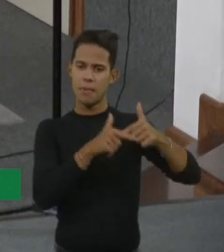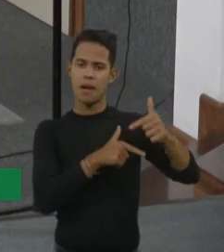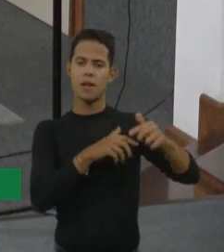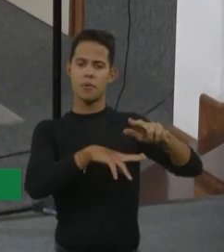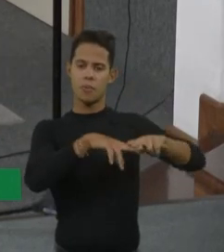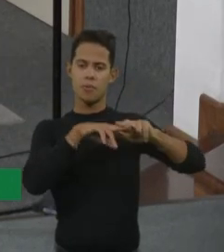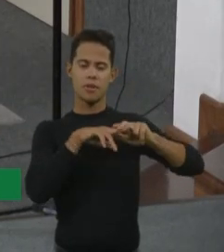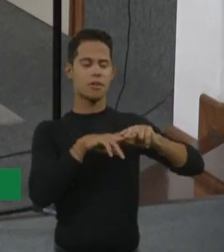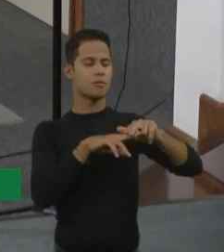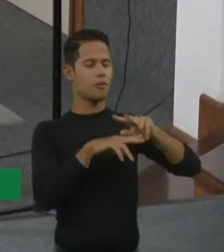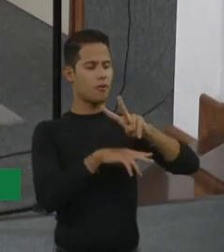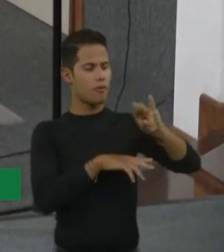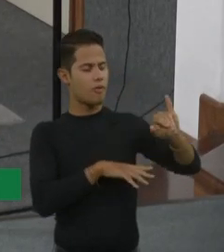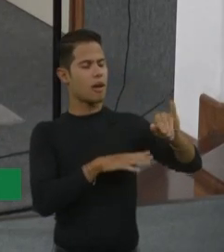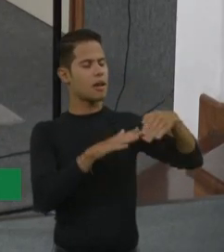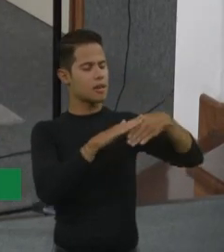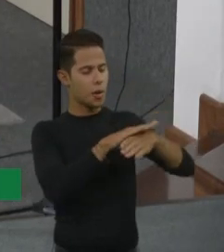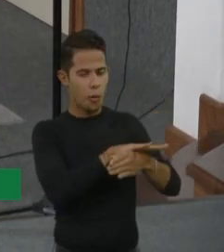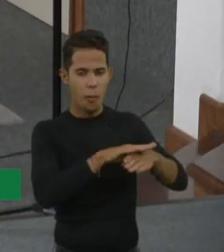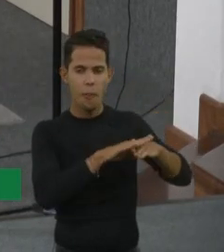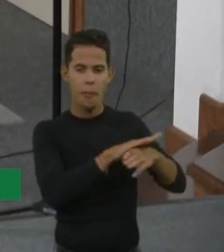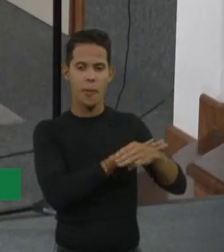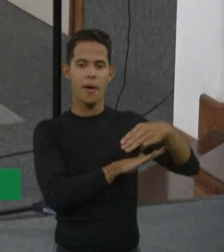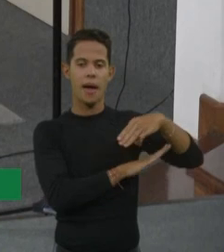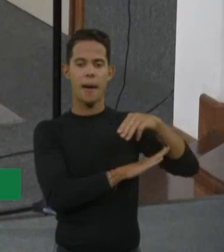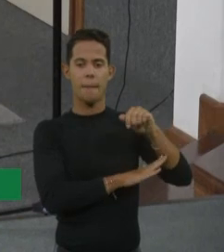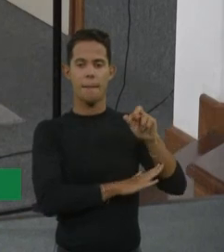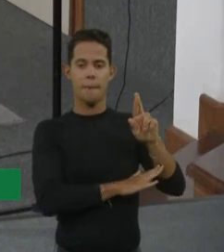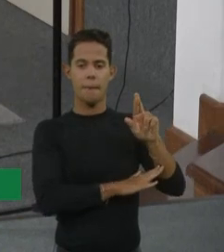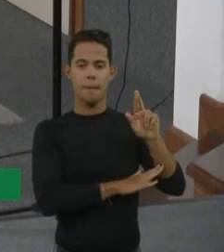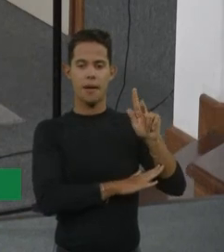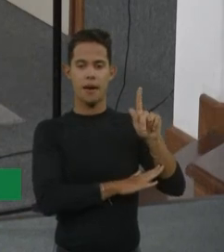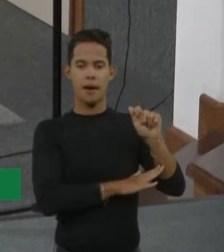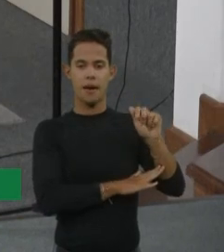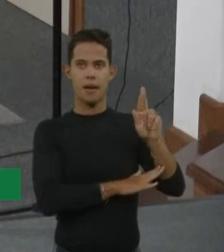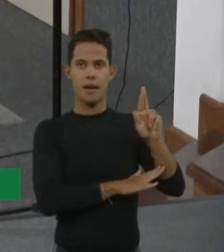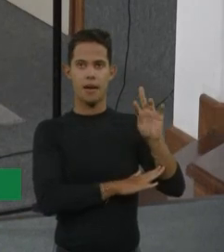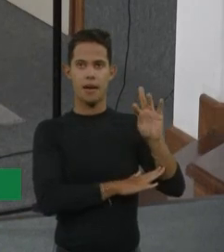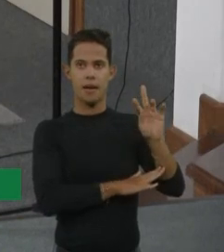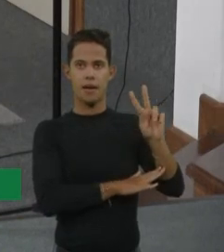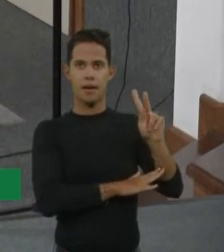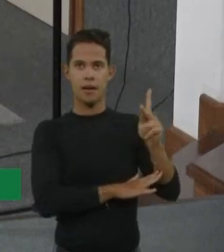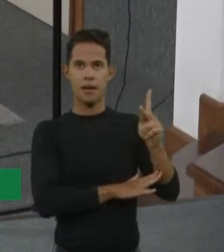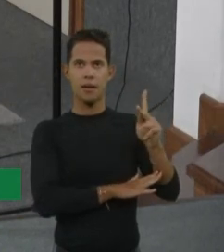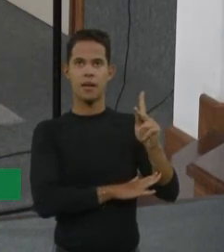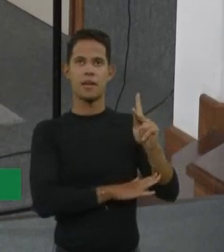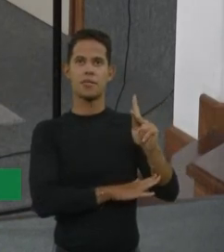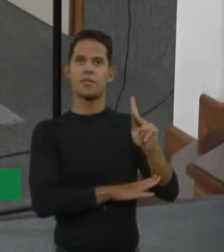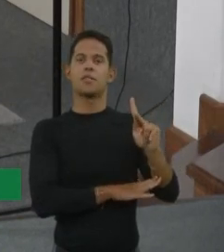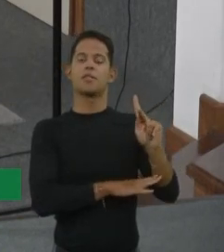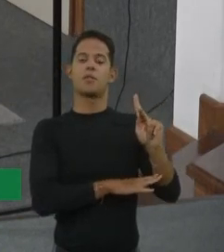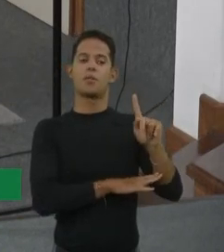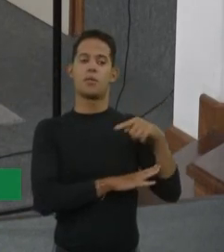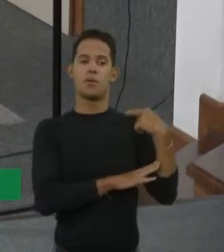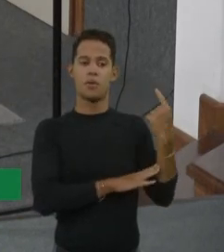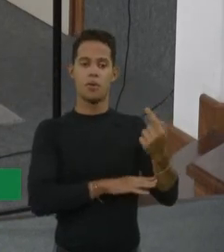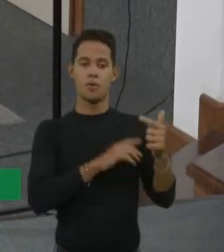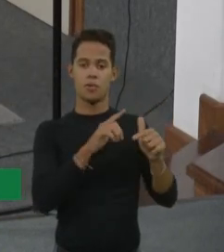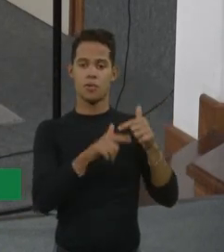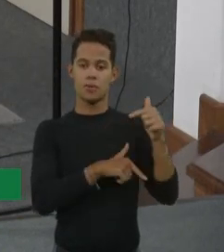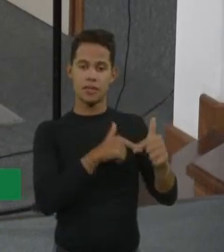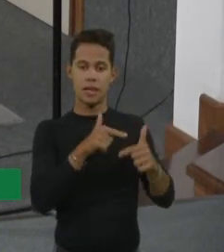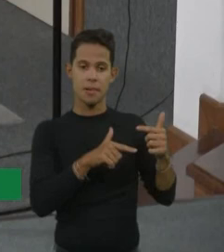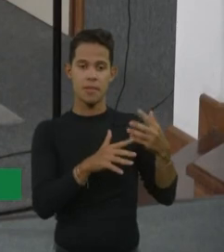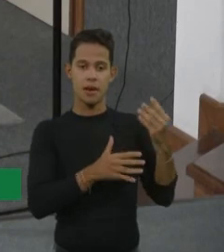Margarete, a Gabi, Aline, elas adoram ser incomodadas, né? Porque a gente precisa, né? A gente não trabalha sem essa parte. A gente trabalha